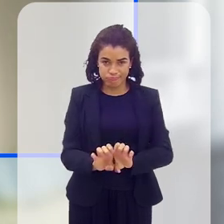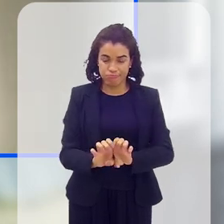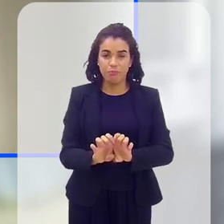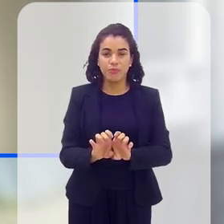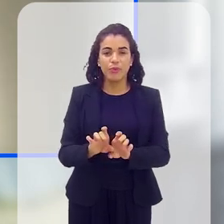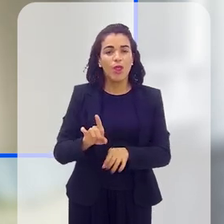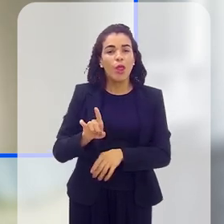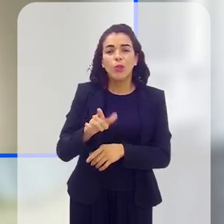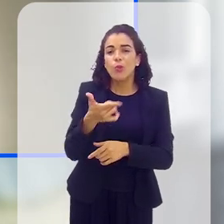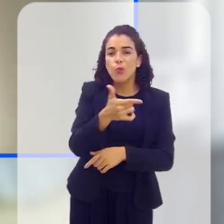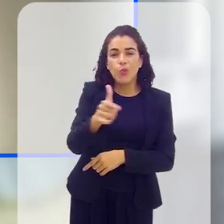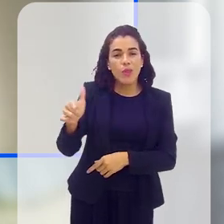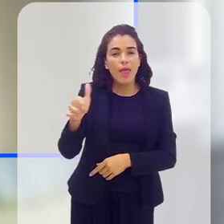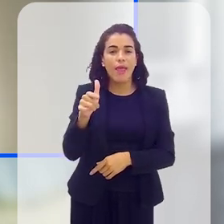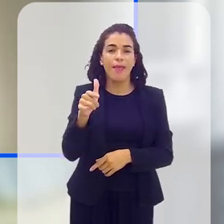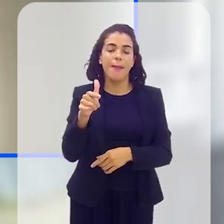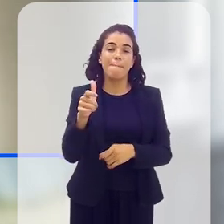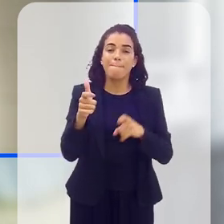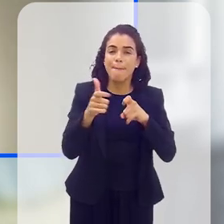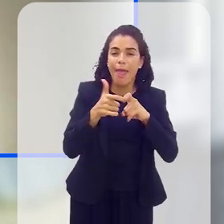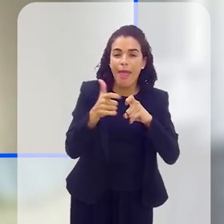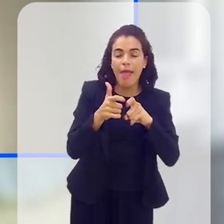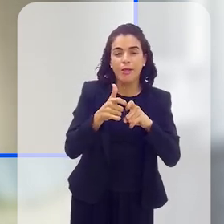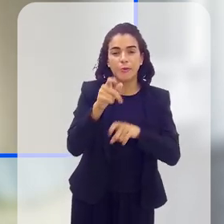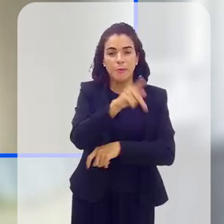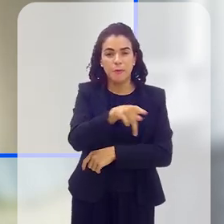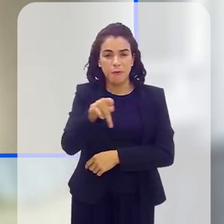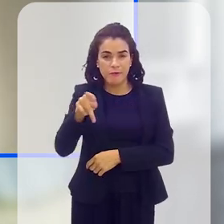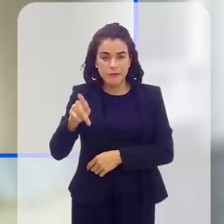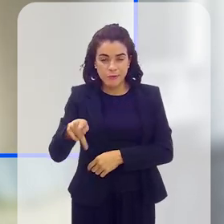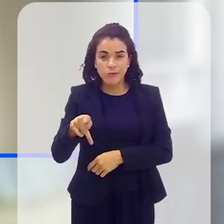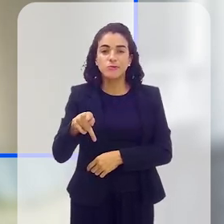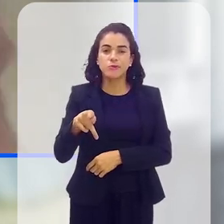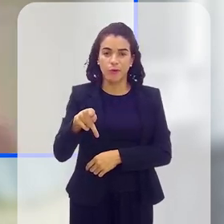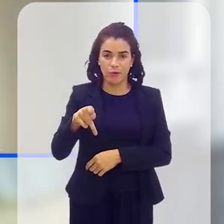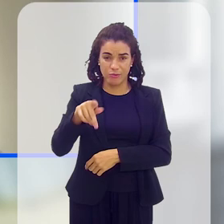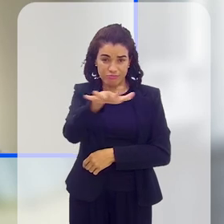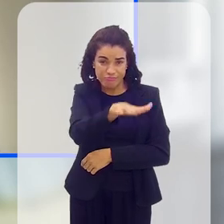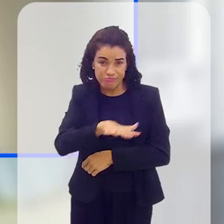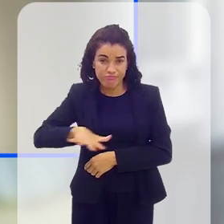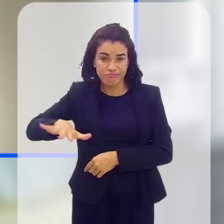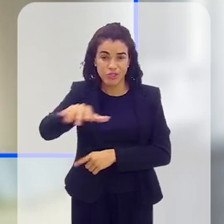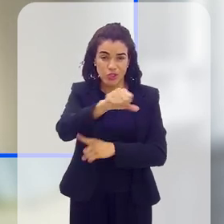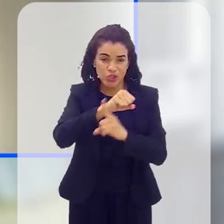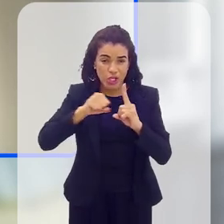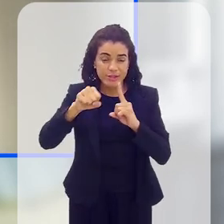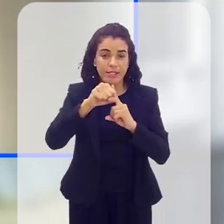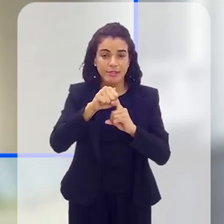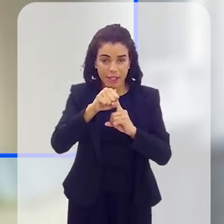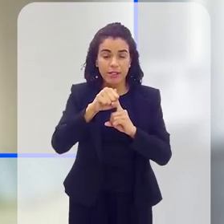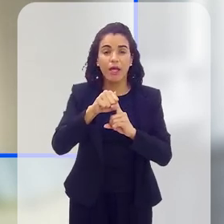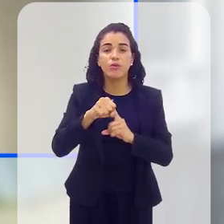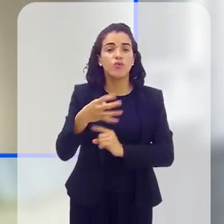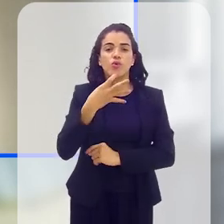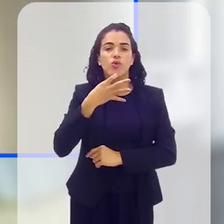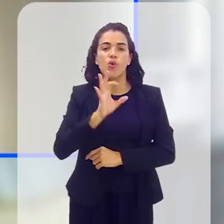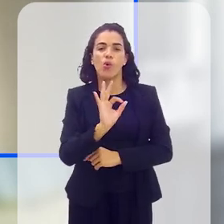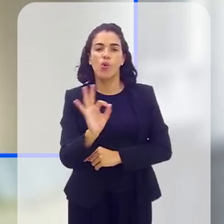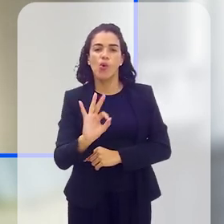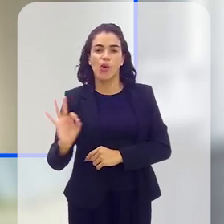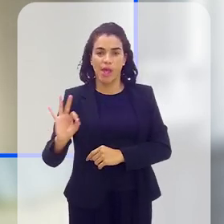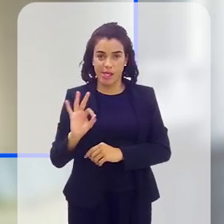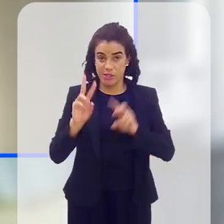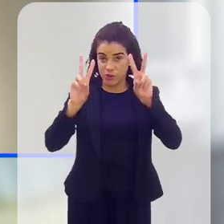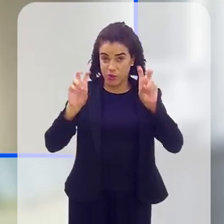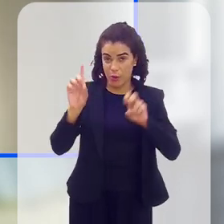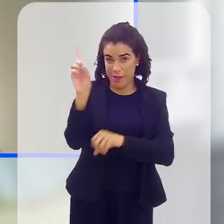visão, muitos médicos, professores. Não No modo geral, na sociedade em geral, ela desconhece sobre essa